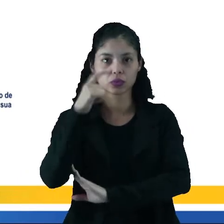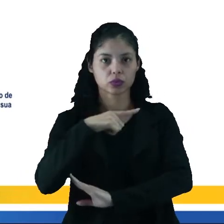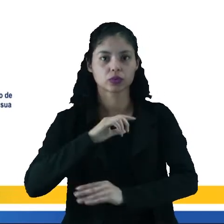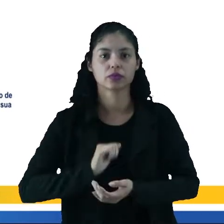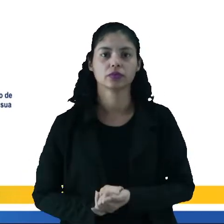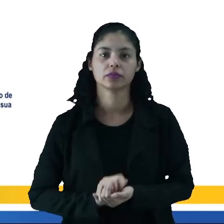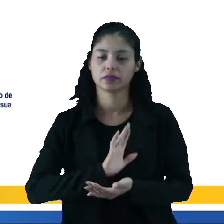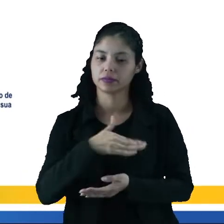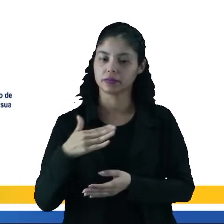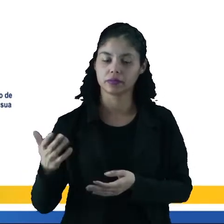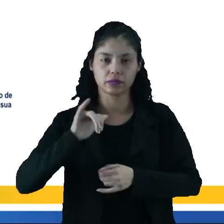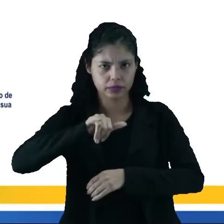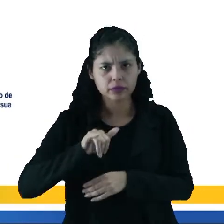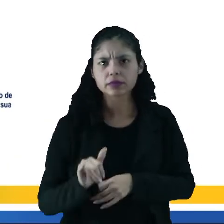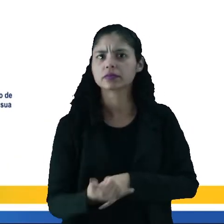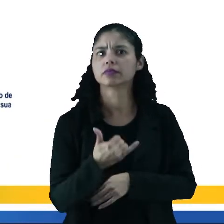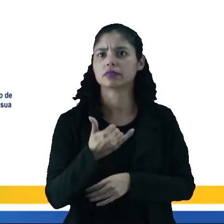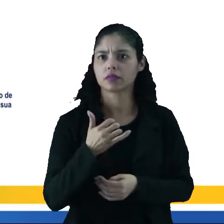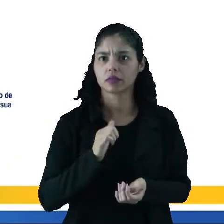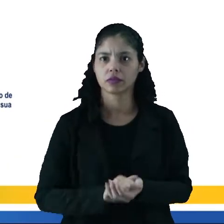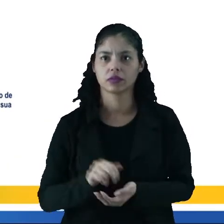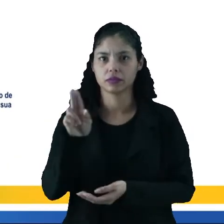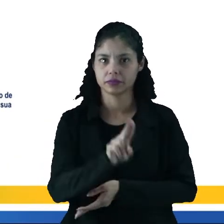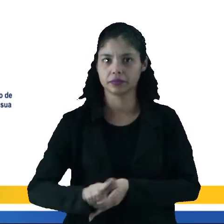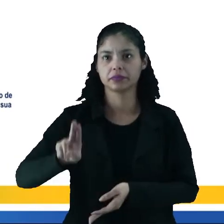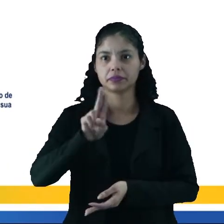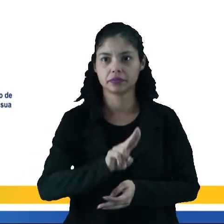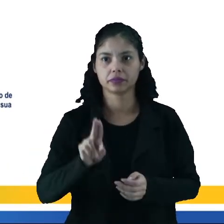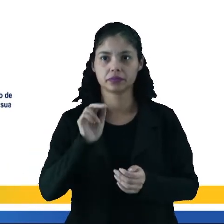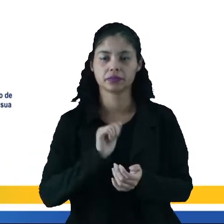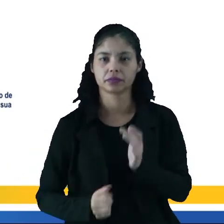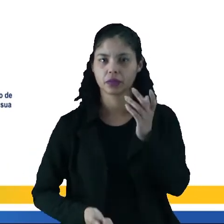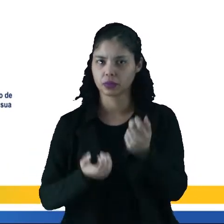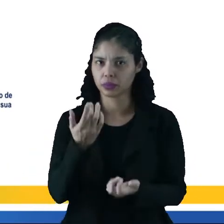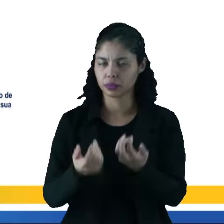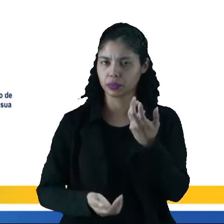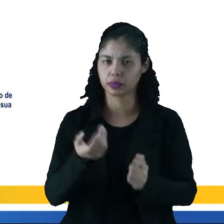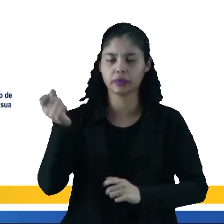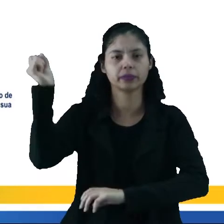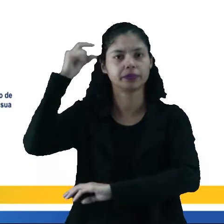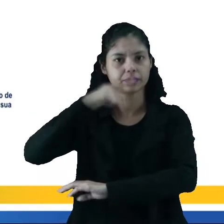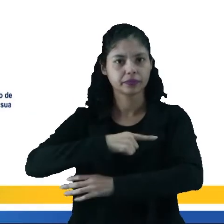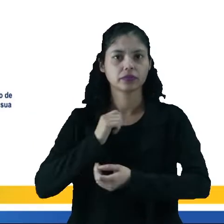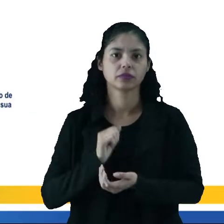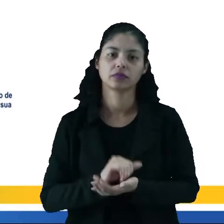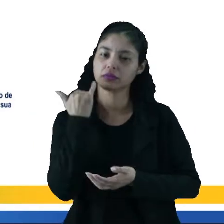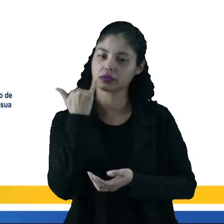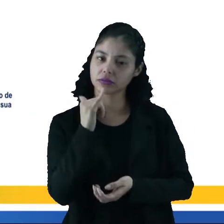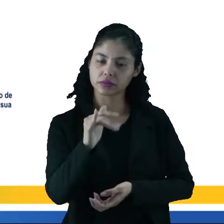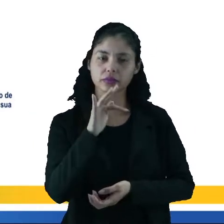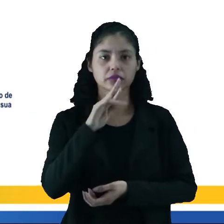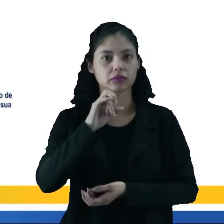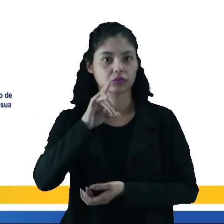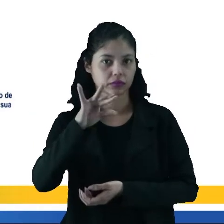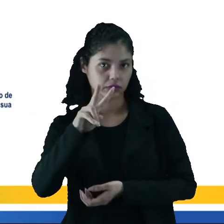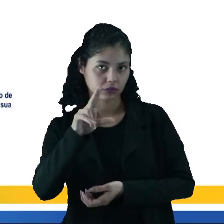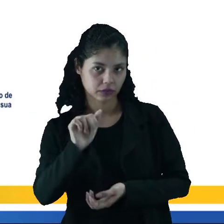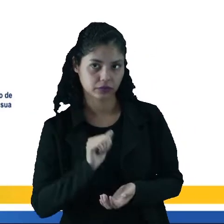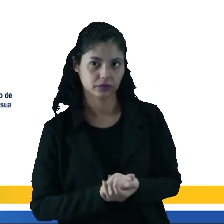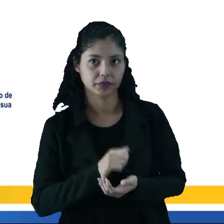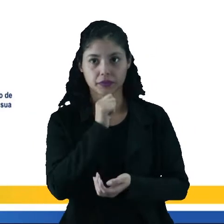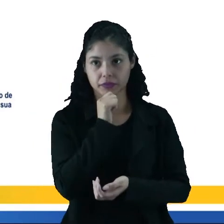Que quando aproveitada é capaz de ser útil no aquecimento solar. Energia fotovoltaica,